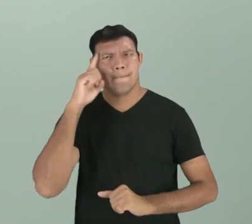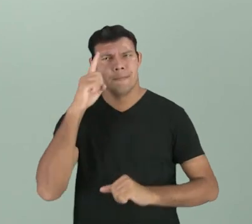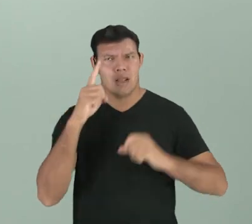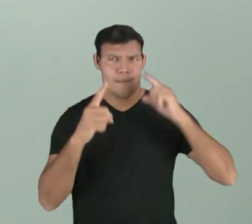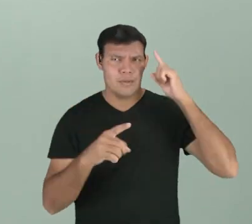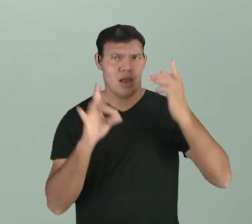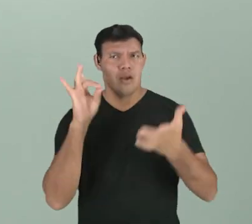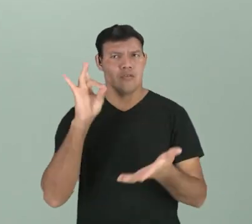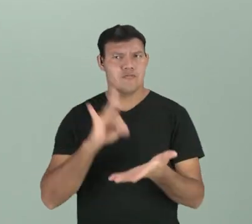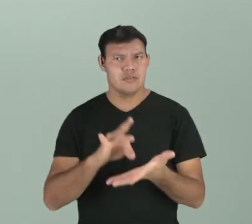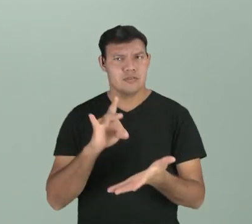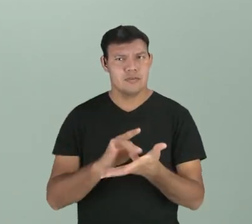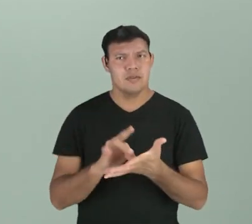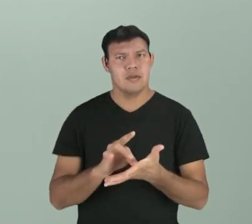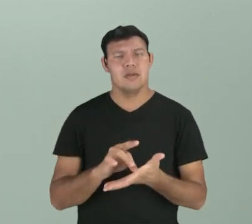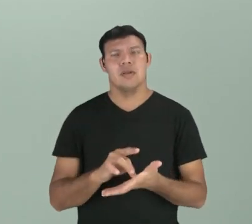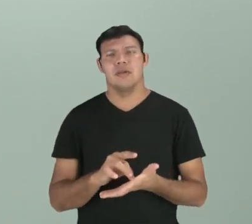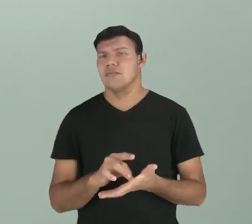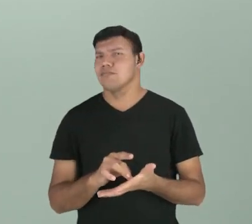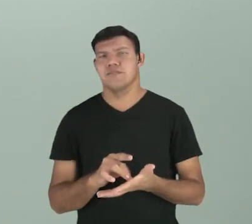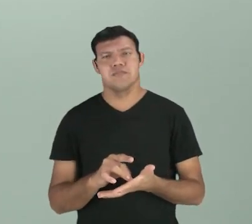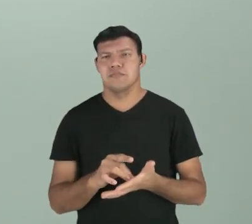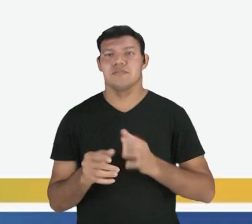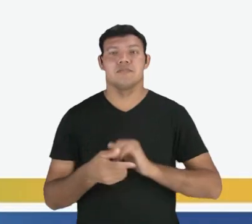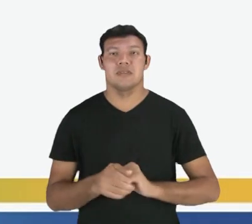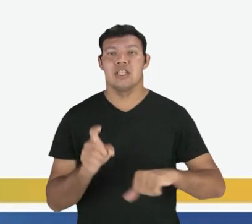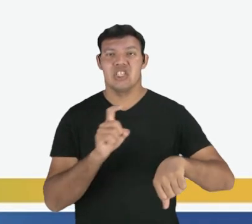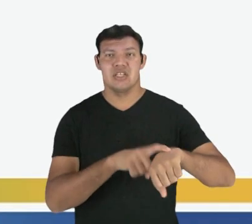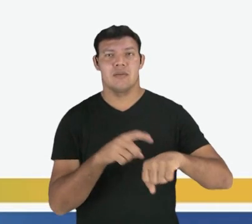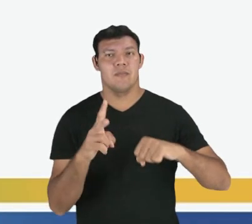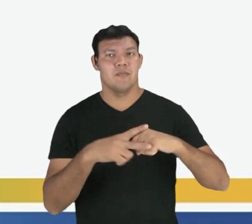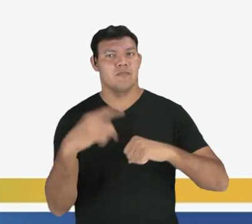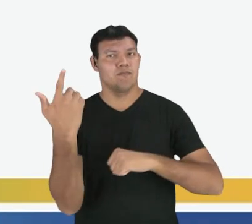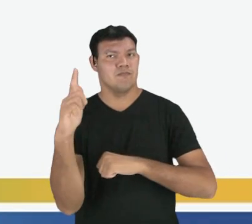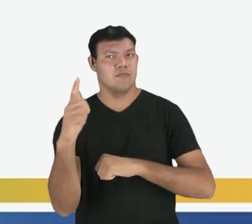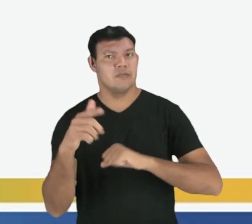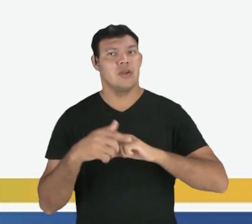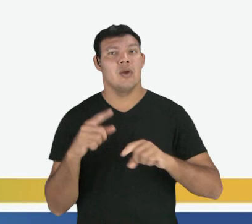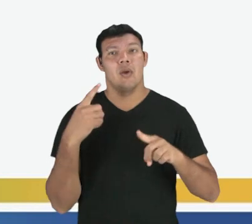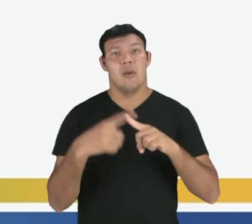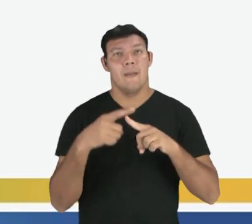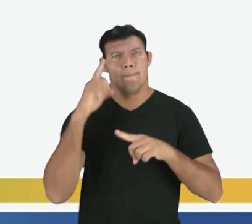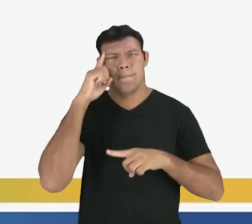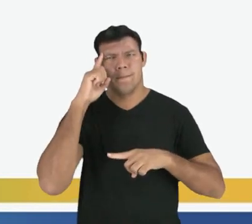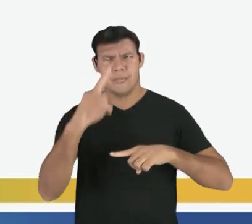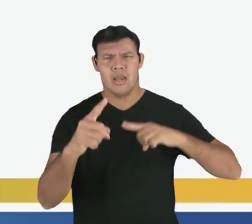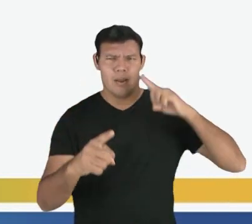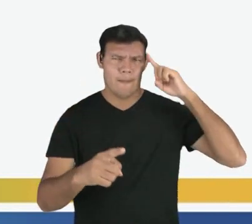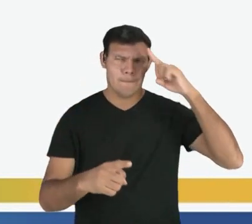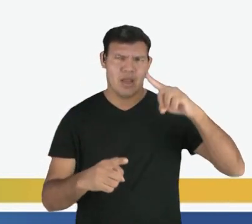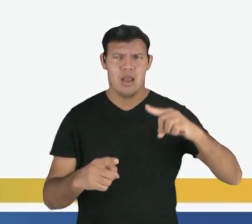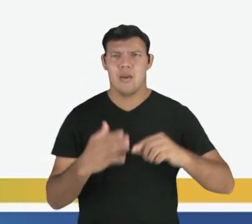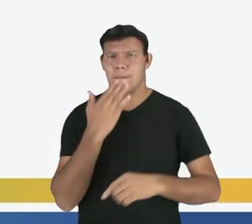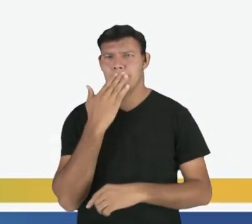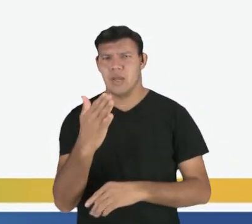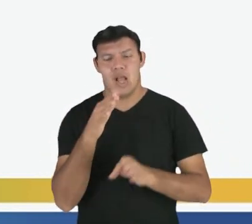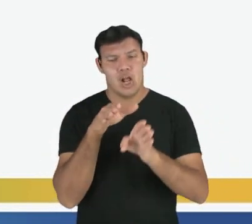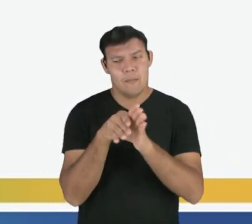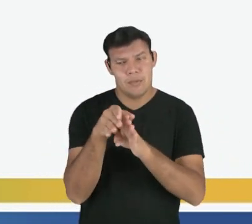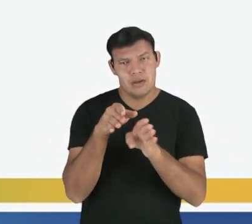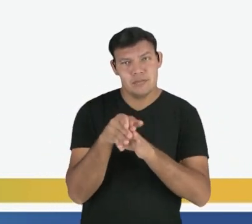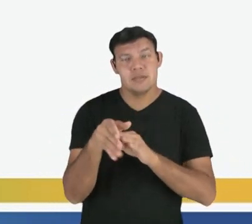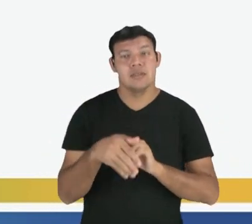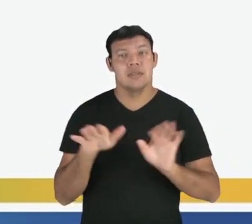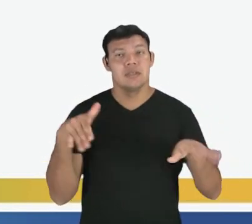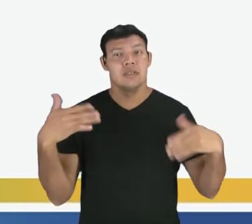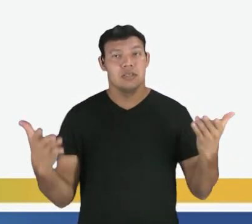e negativos. Nós não temos tempos verbais no modo imperativo, porque no modo imperativo, expressa a ordem, pedido, conselho.